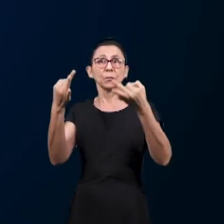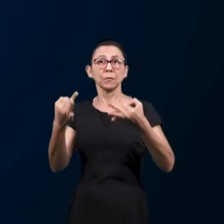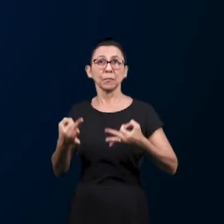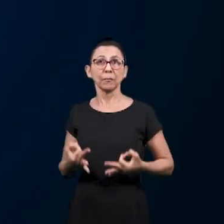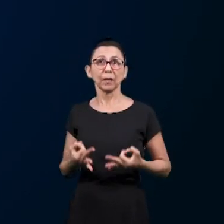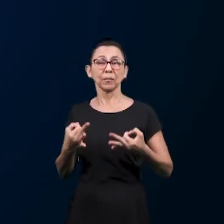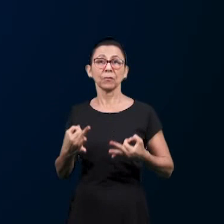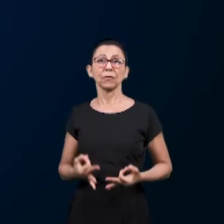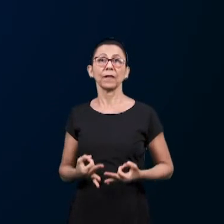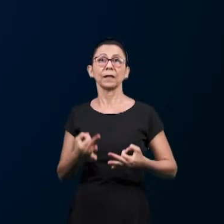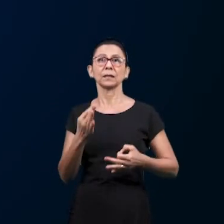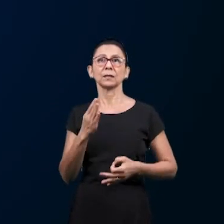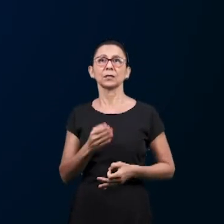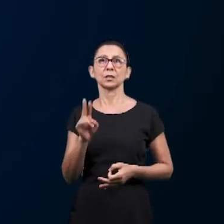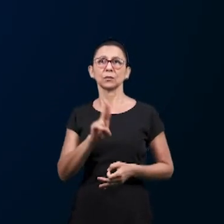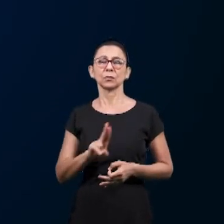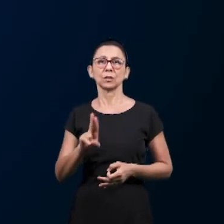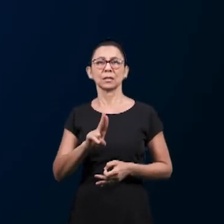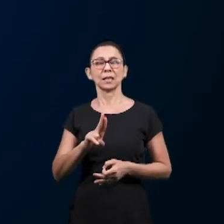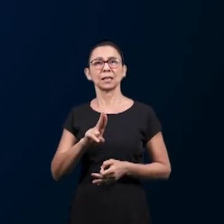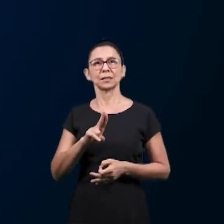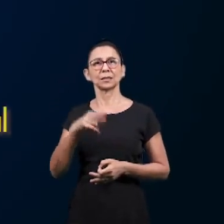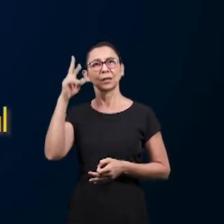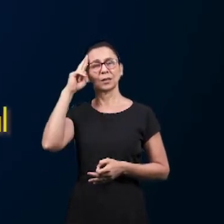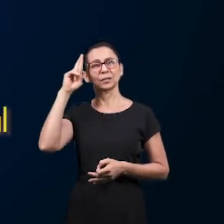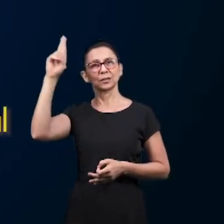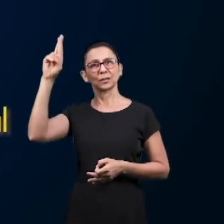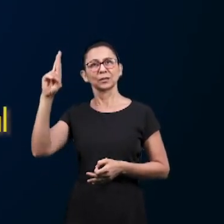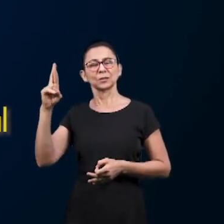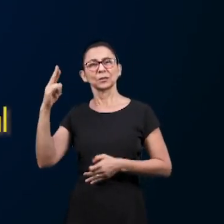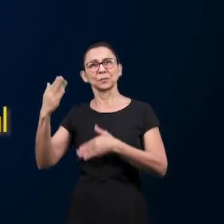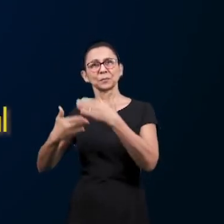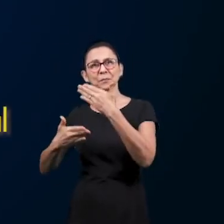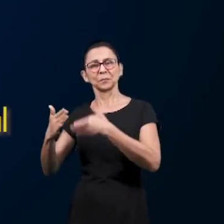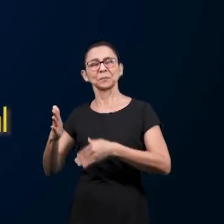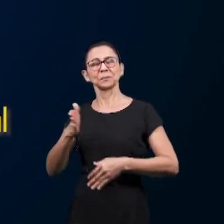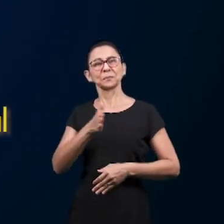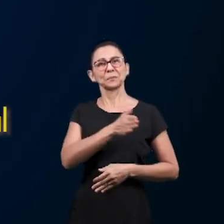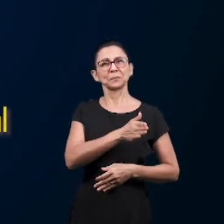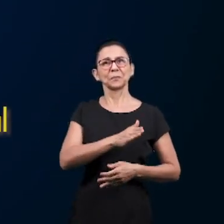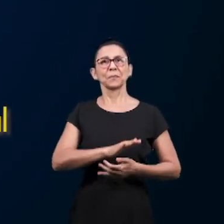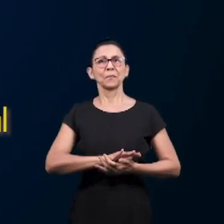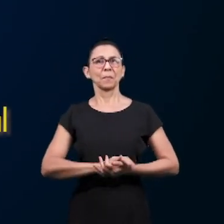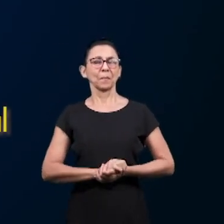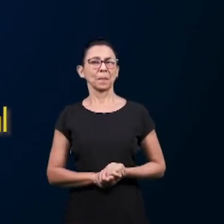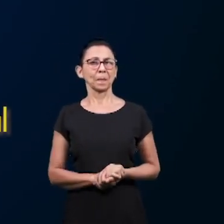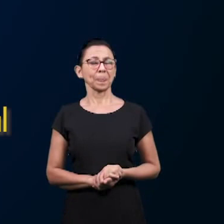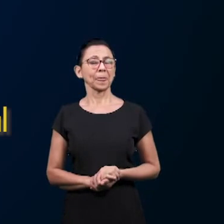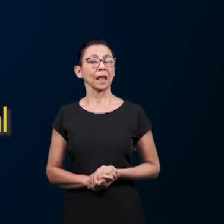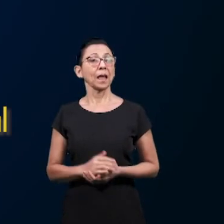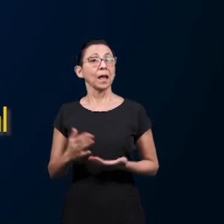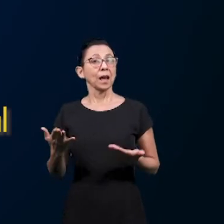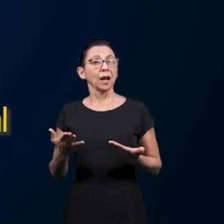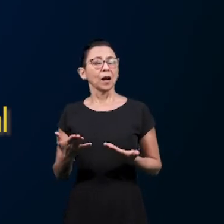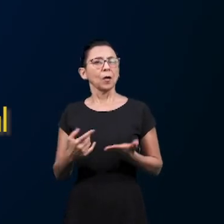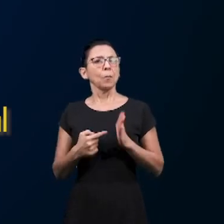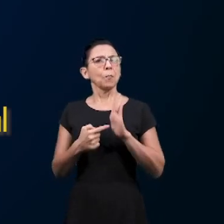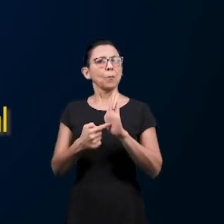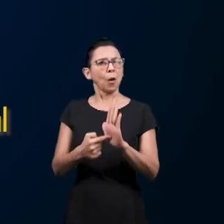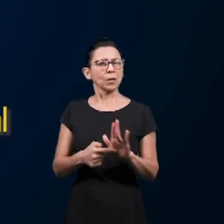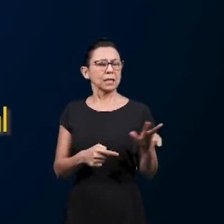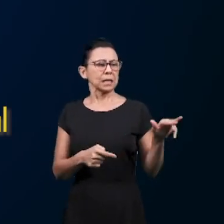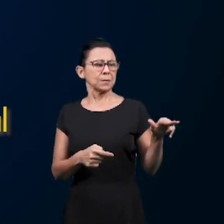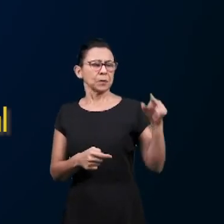por o Senhor com dones espirituales, a paz do Senhor Jesus. A questão número 2 nos fala sobre o sentimento